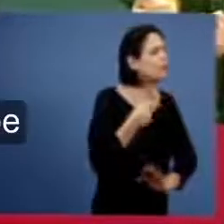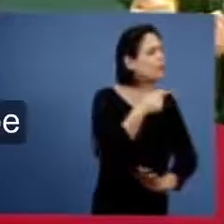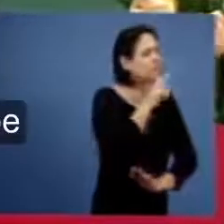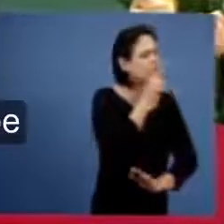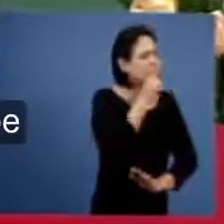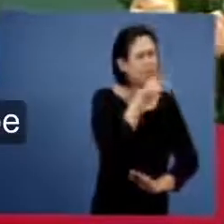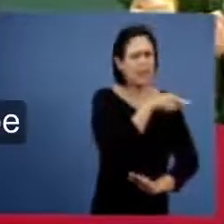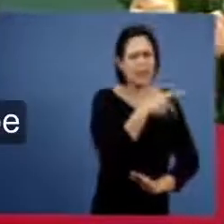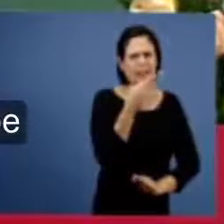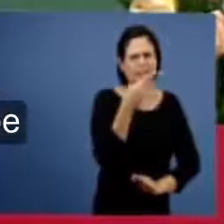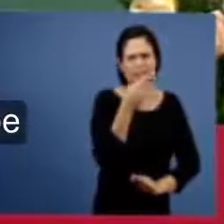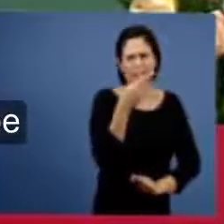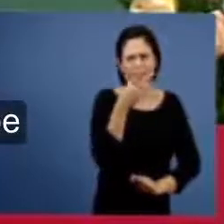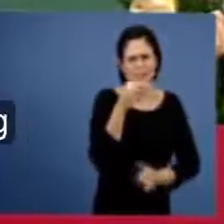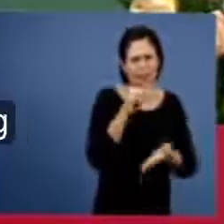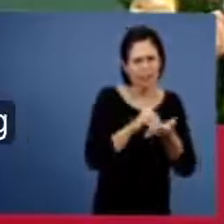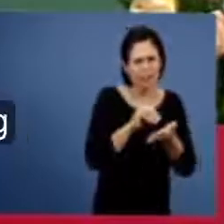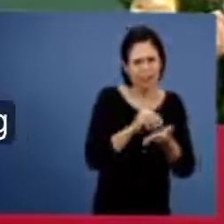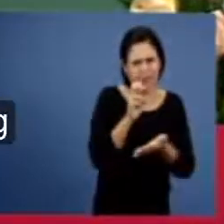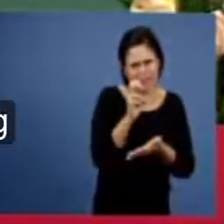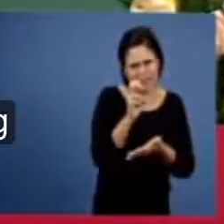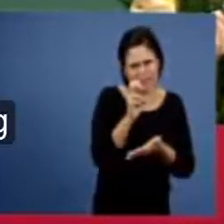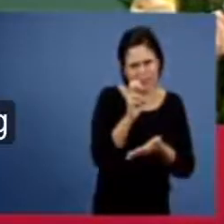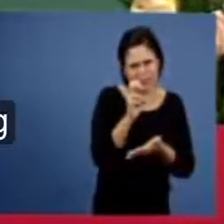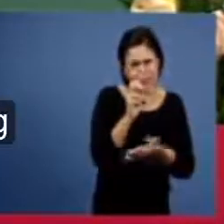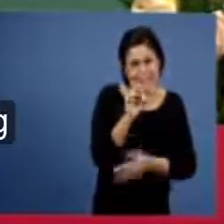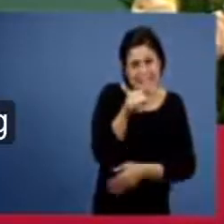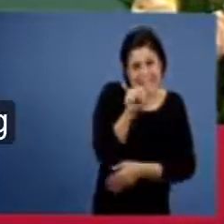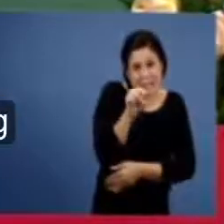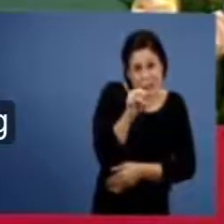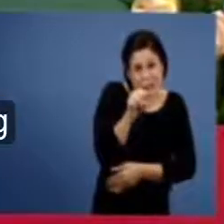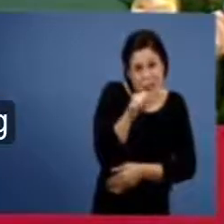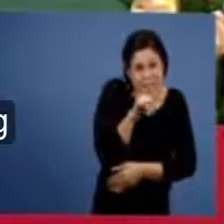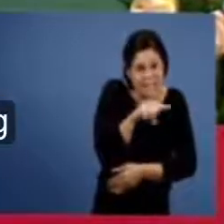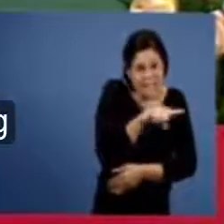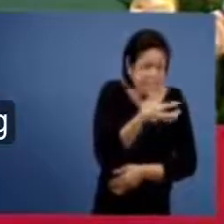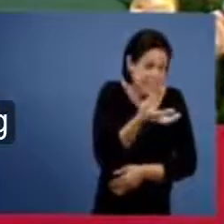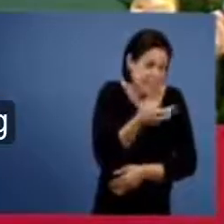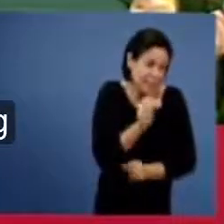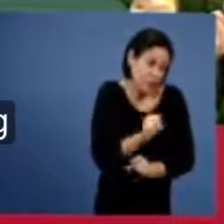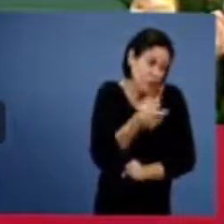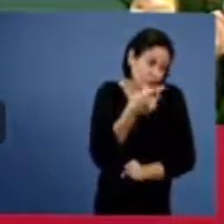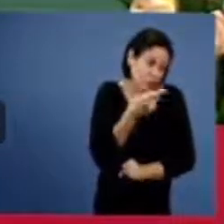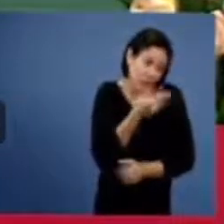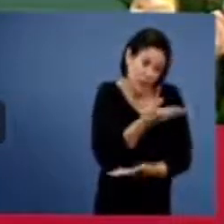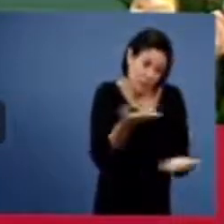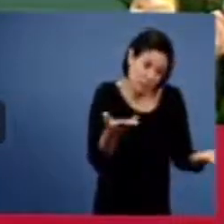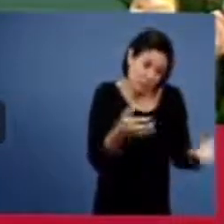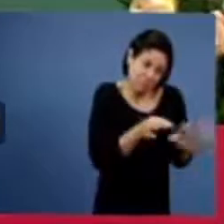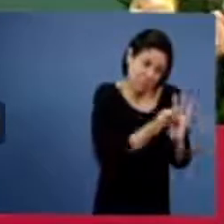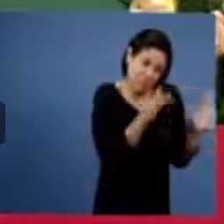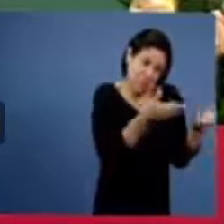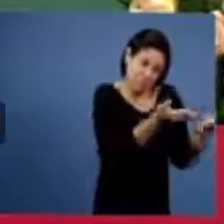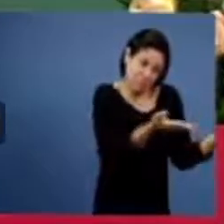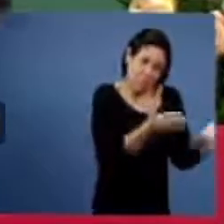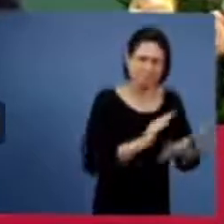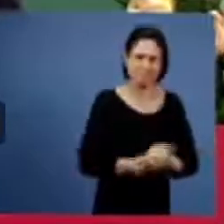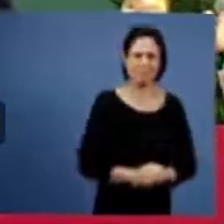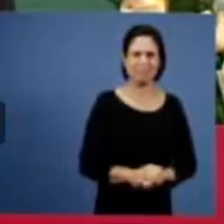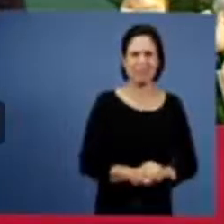ele já disse que só faltavam 5 agora deve faltar 5 segundos se ele quiser ainda falar alguma coisa é com ele agora